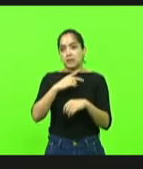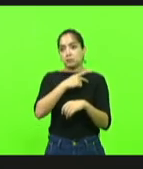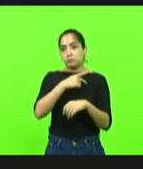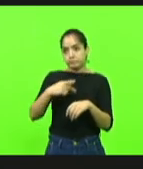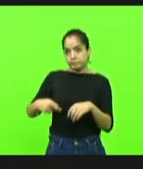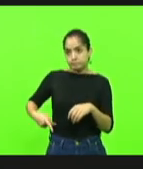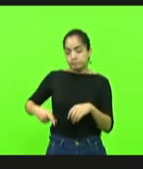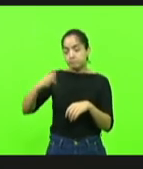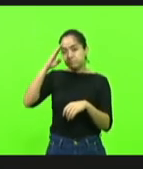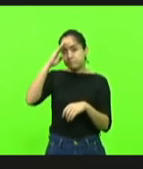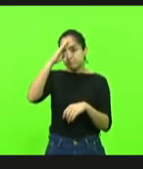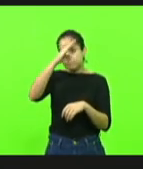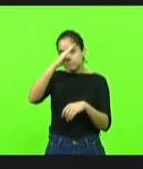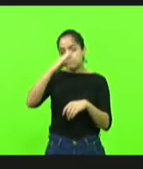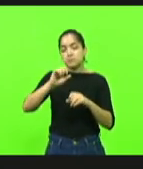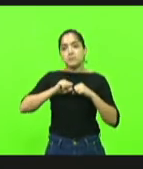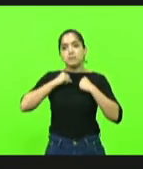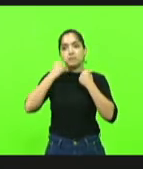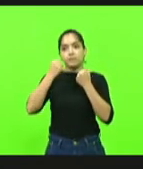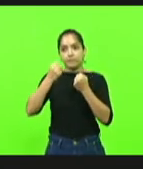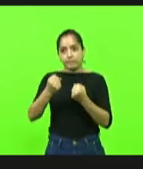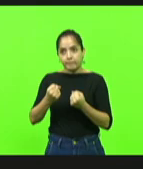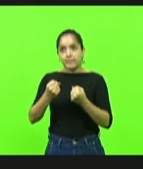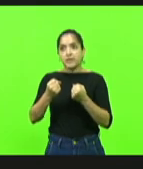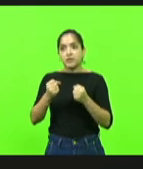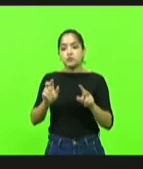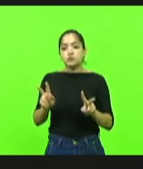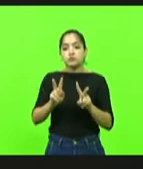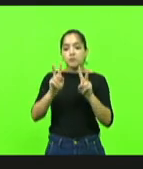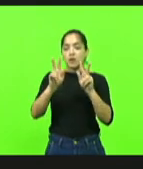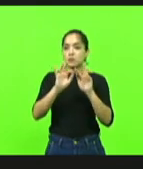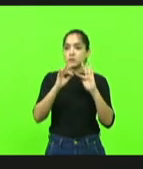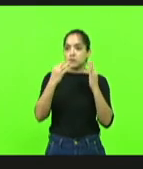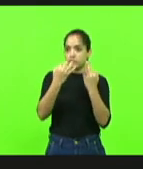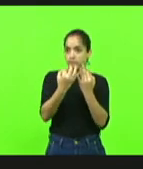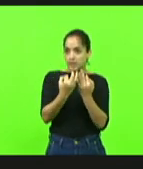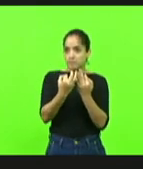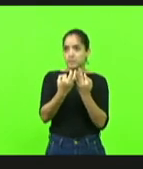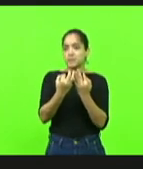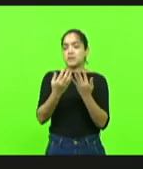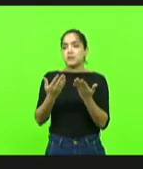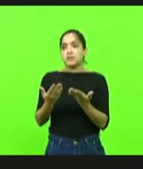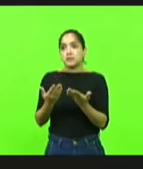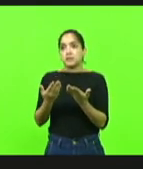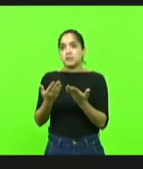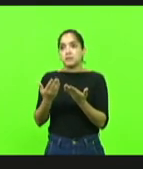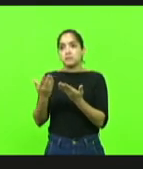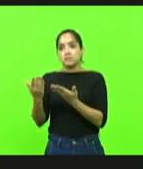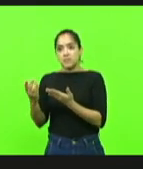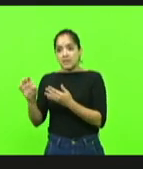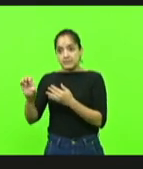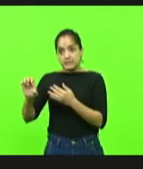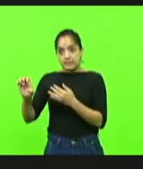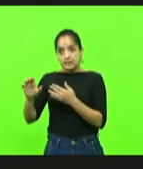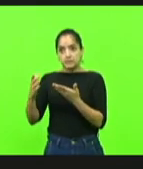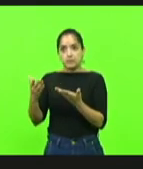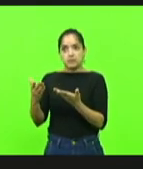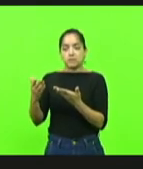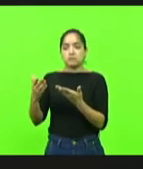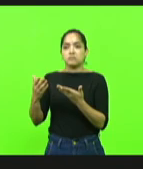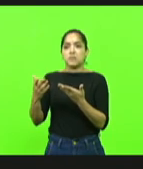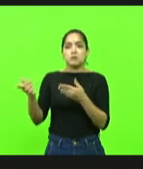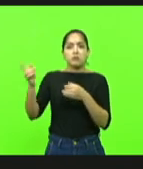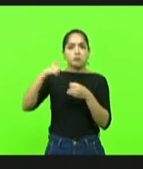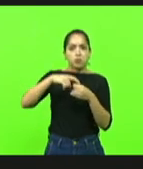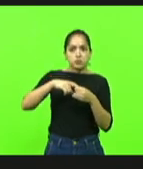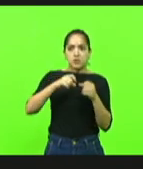mesmas convicções de fé, os mesmos valores, que defende a família e a esquerda, o centro, estão aí, querendo voltar com todo aquele lixo ideológico,